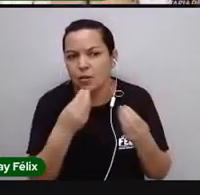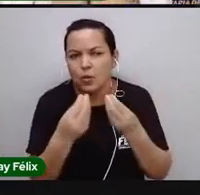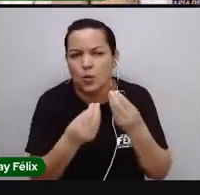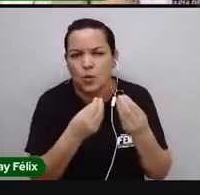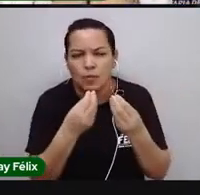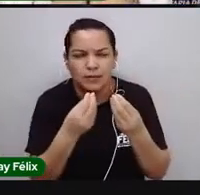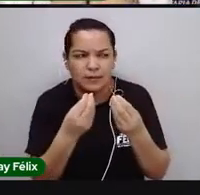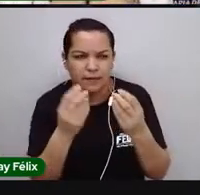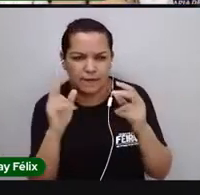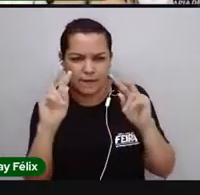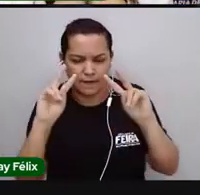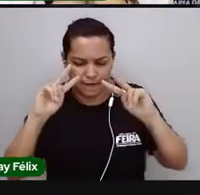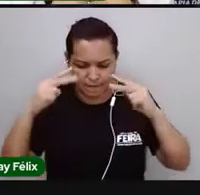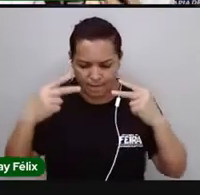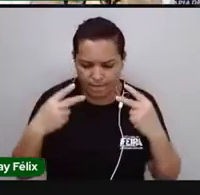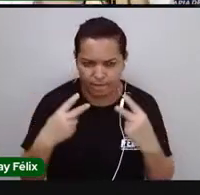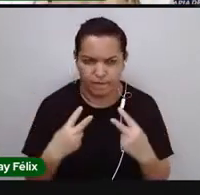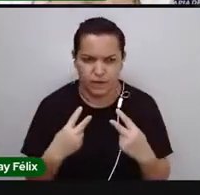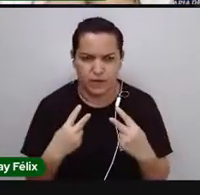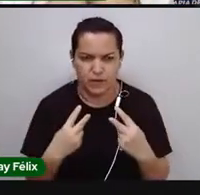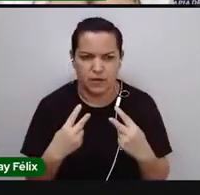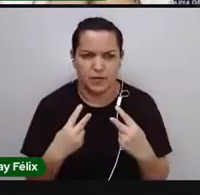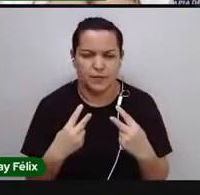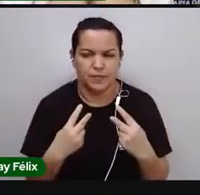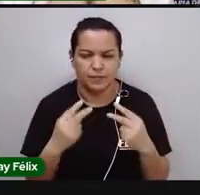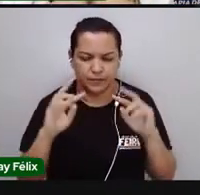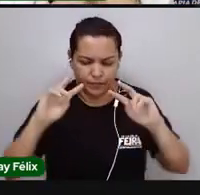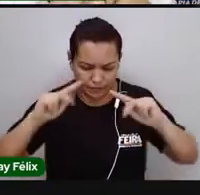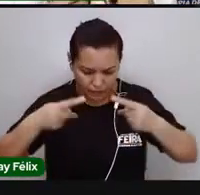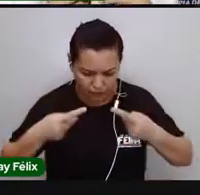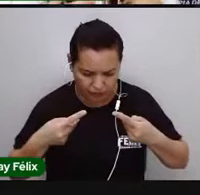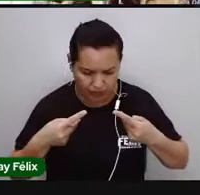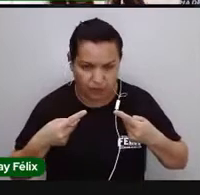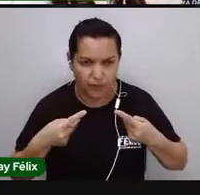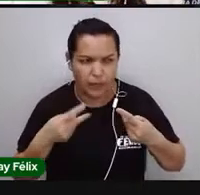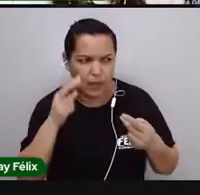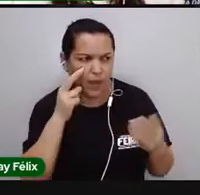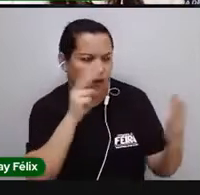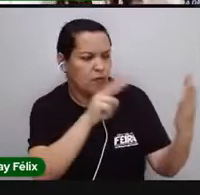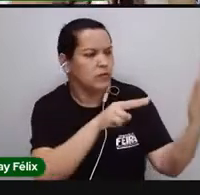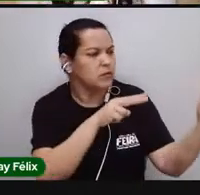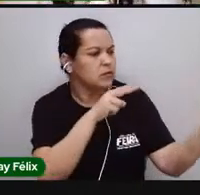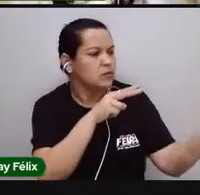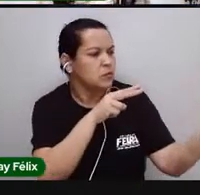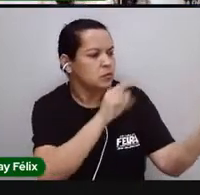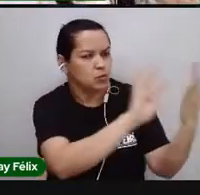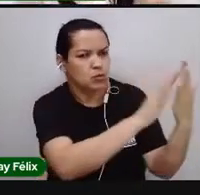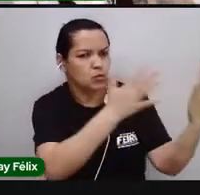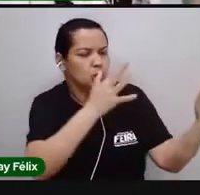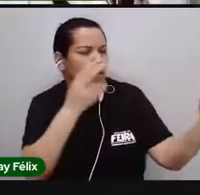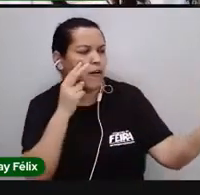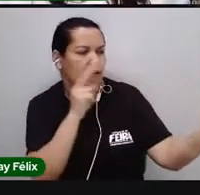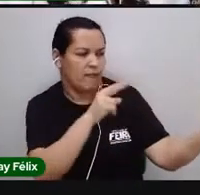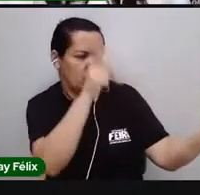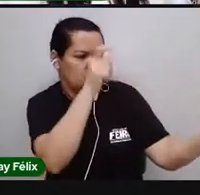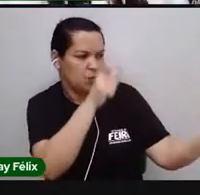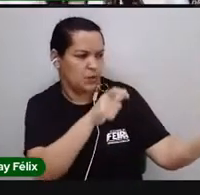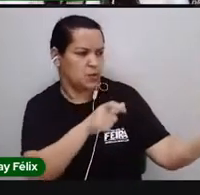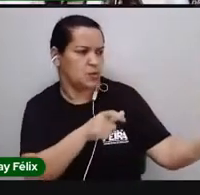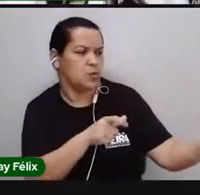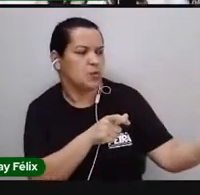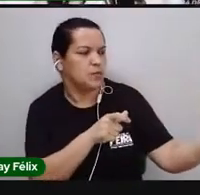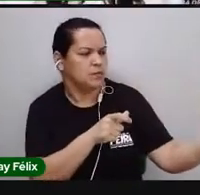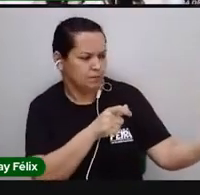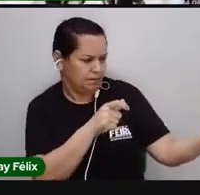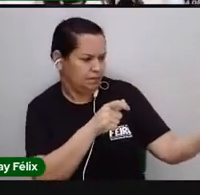se vê. Quando eu olho no espelho, eu vejo uma pessoa. Eu me olho no espelho e